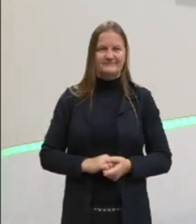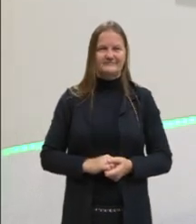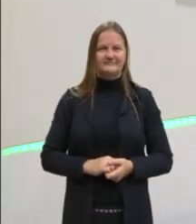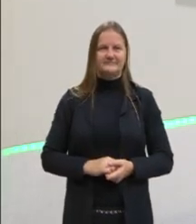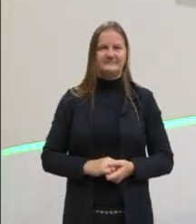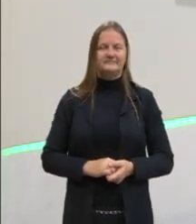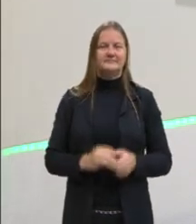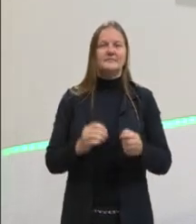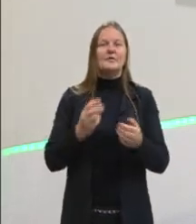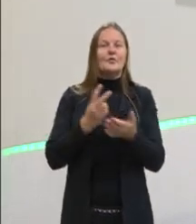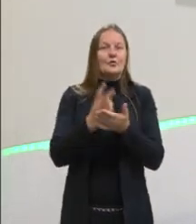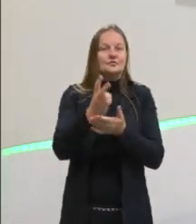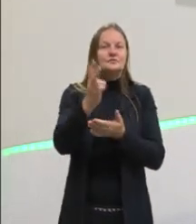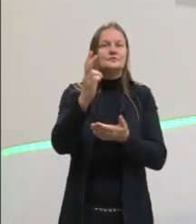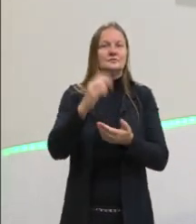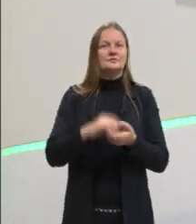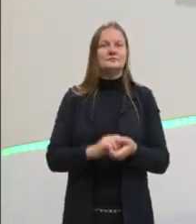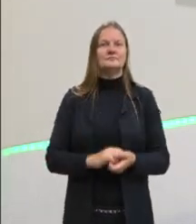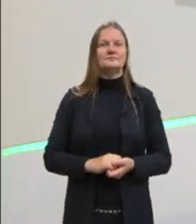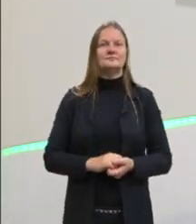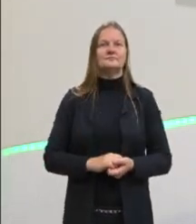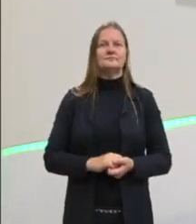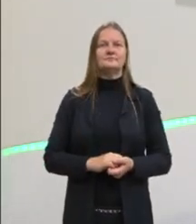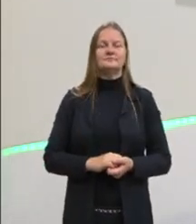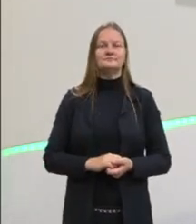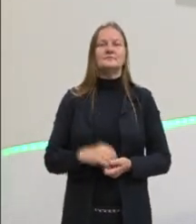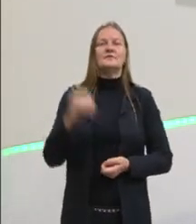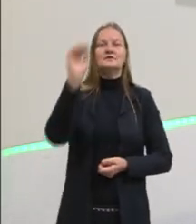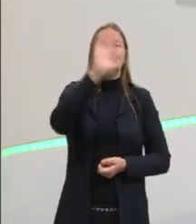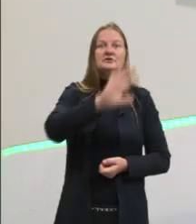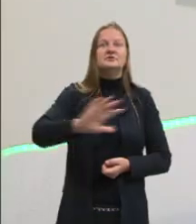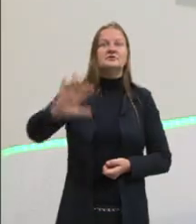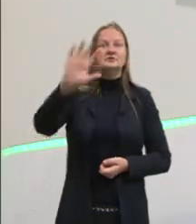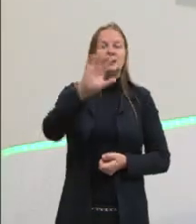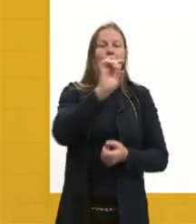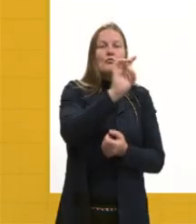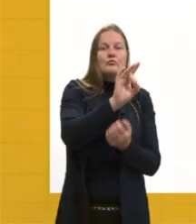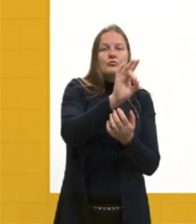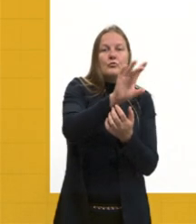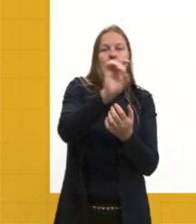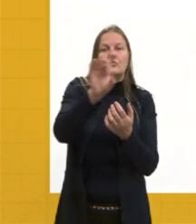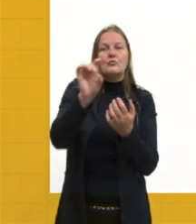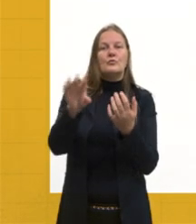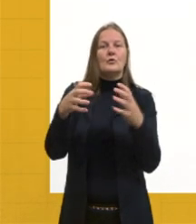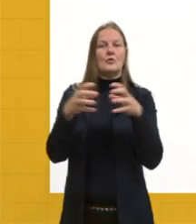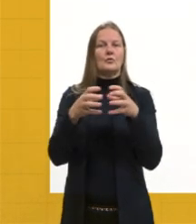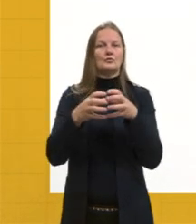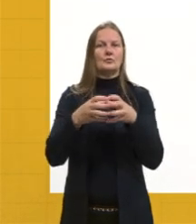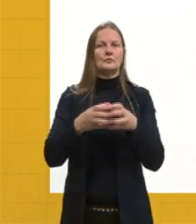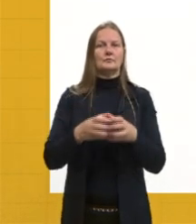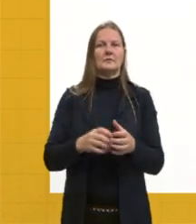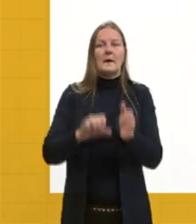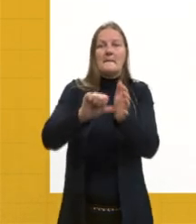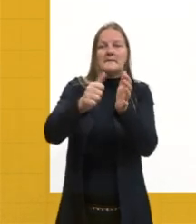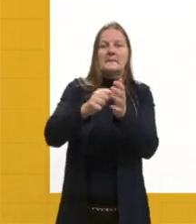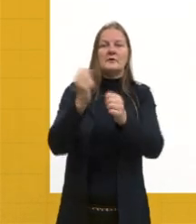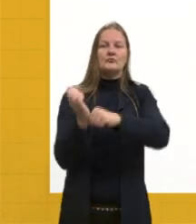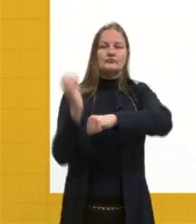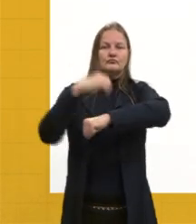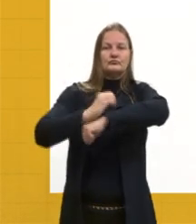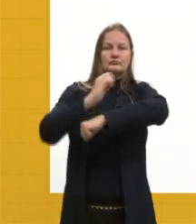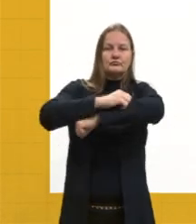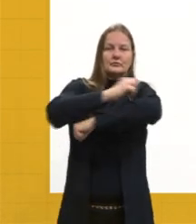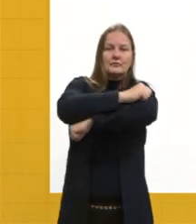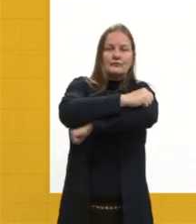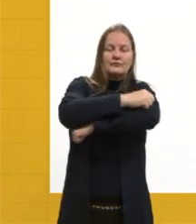Bom, vamos falar um pouquinho, um geralzão, então, de cada grupo. Os anfíbios, né? São